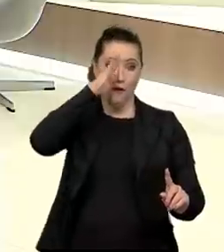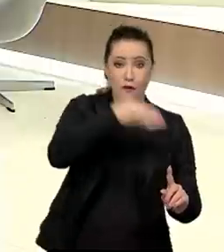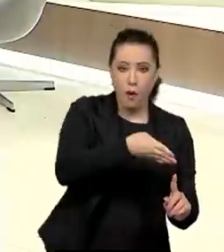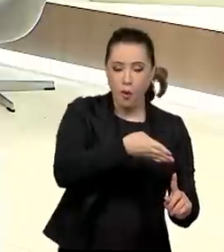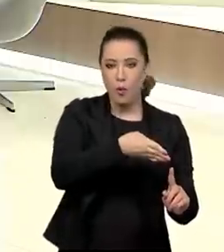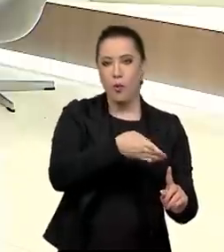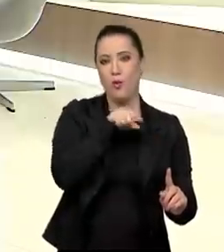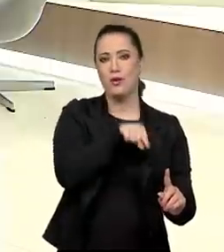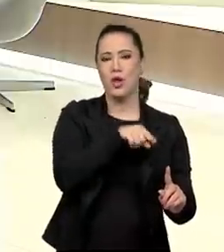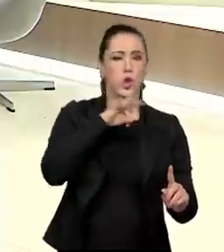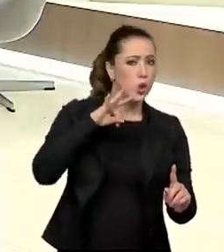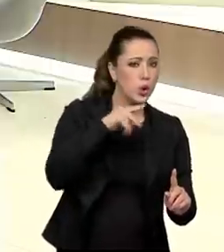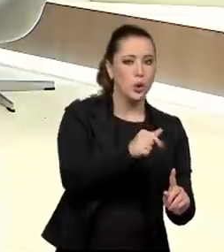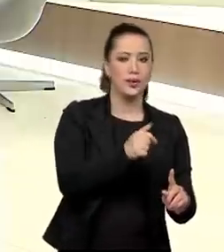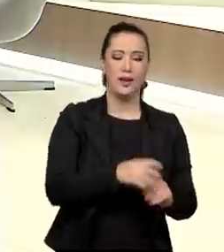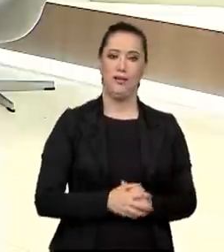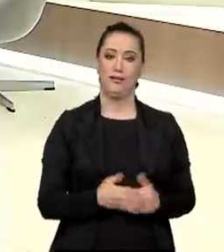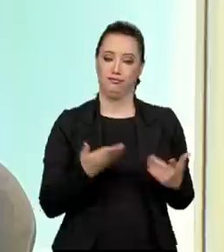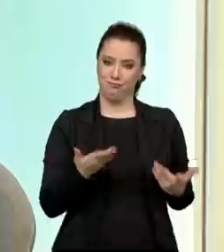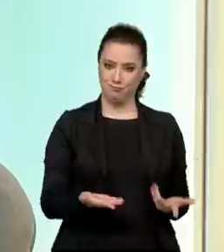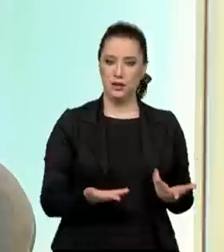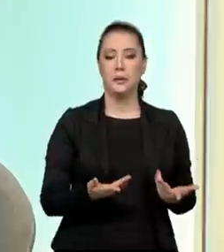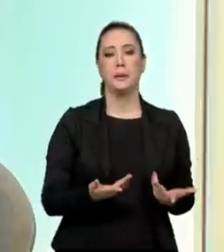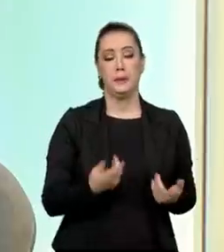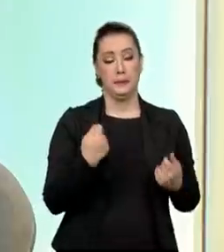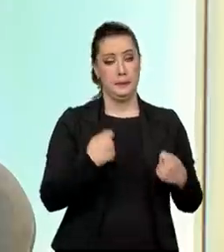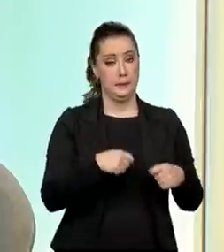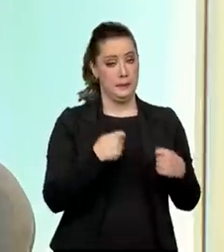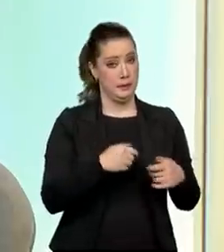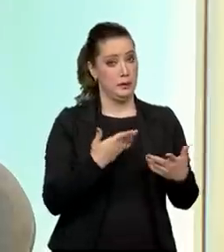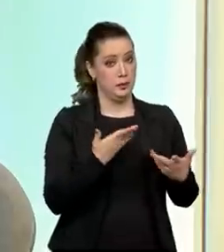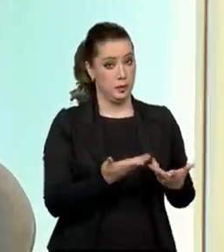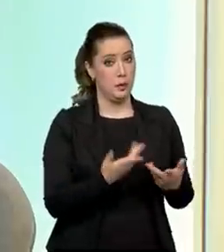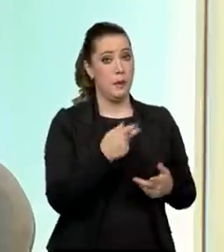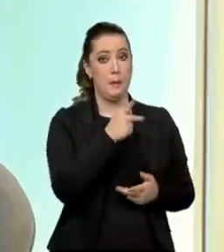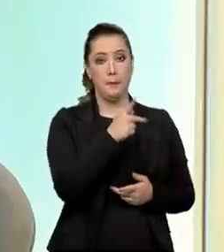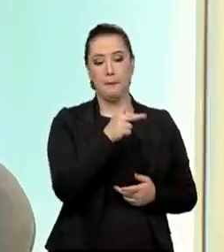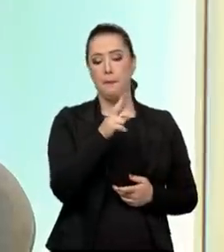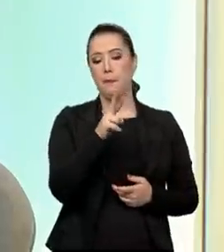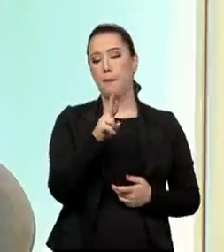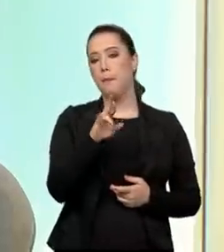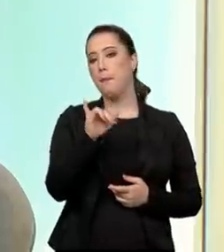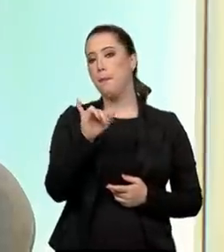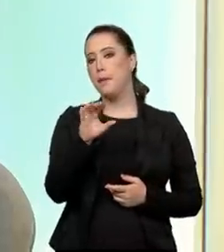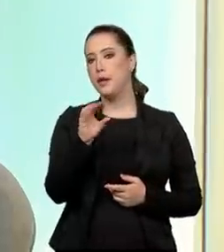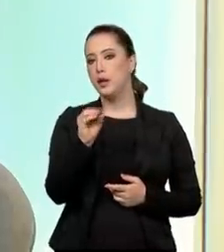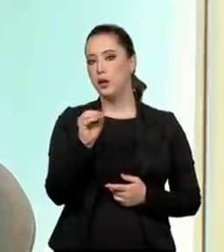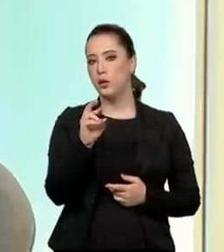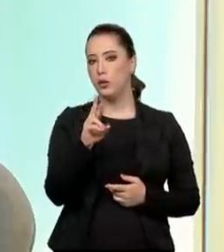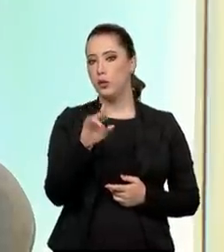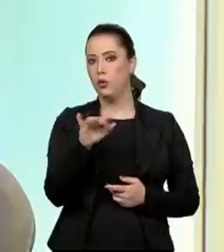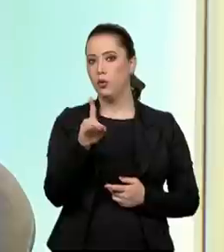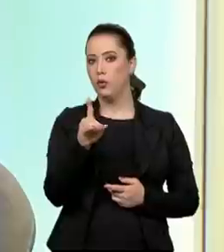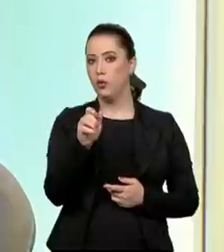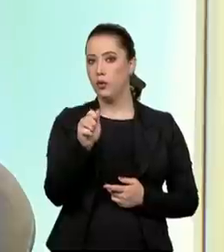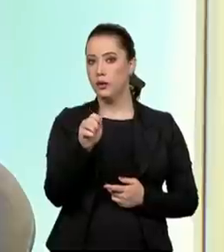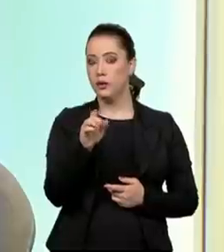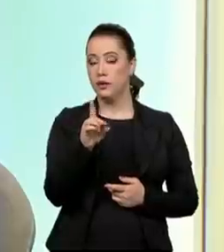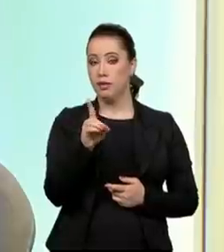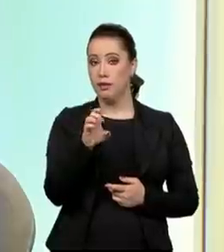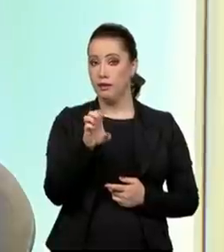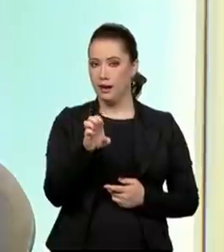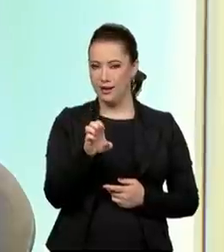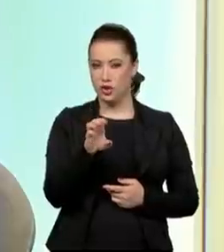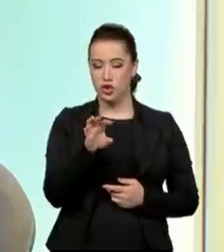prioridade já falaria muita coisa, né? É preciso dizer prioridade absoluta, sempre que se trata de criança e adolescente. E um